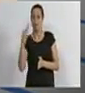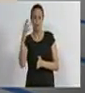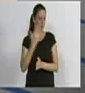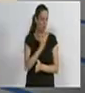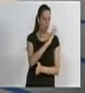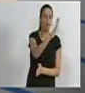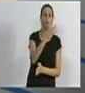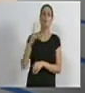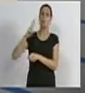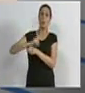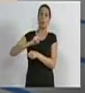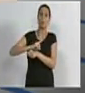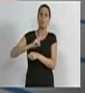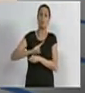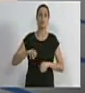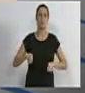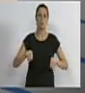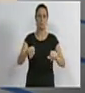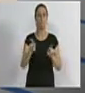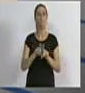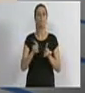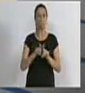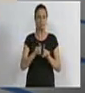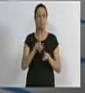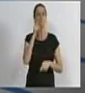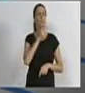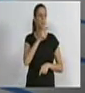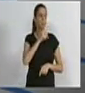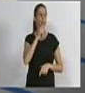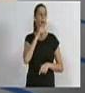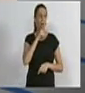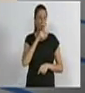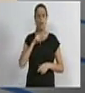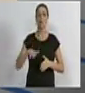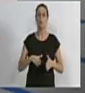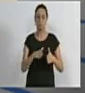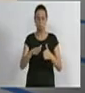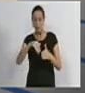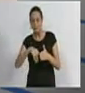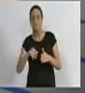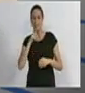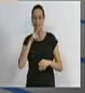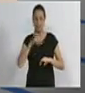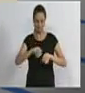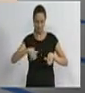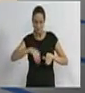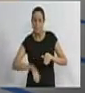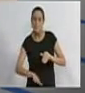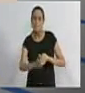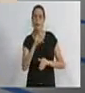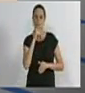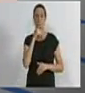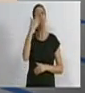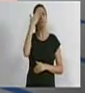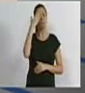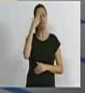protegido e facilitam a recarga dos reservatórios de águas subterrâneos. Sabia